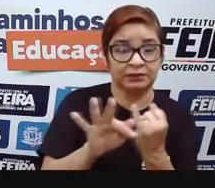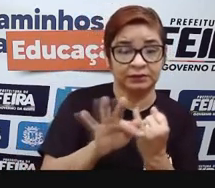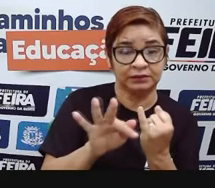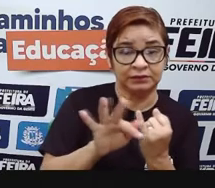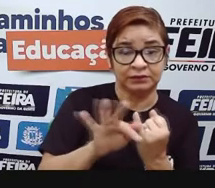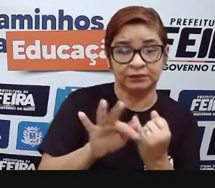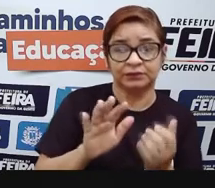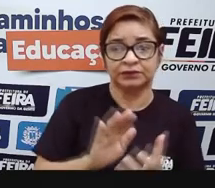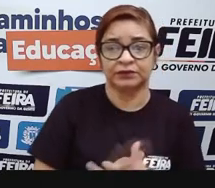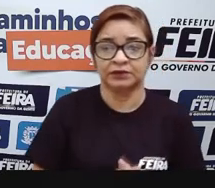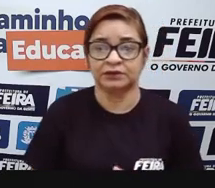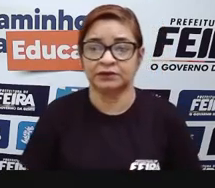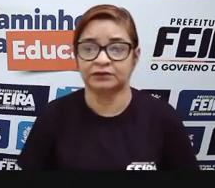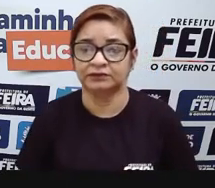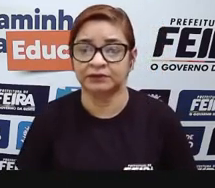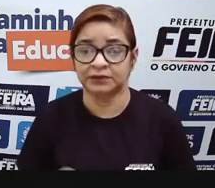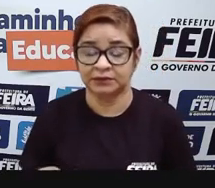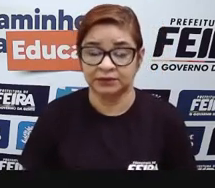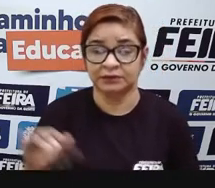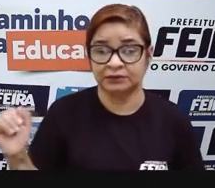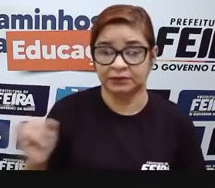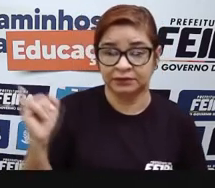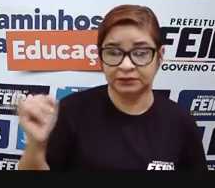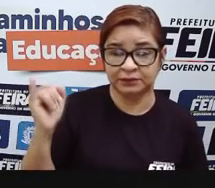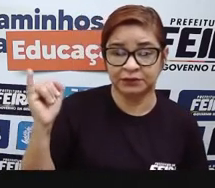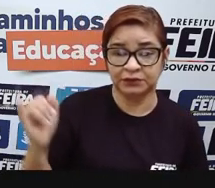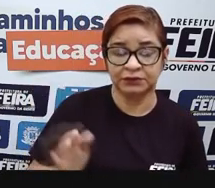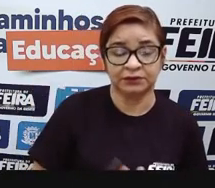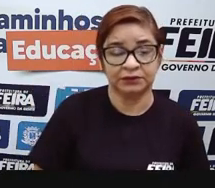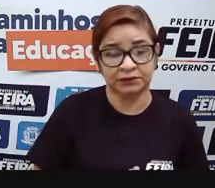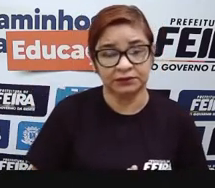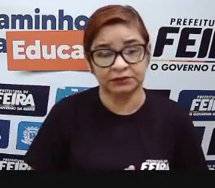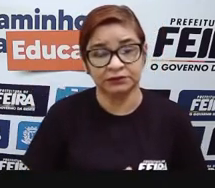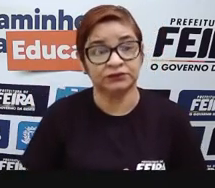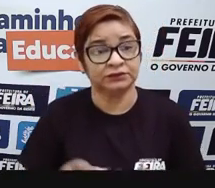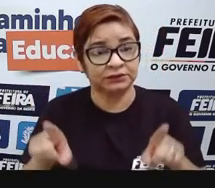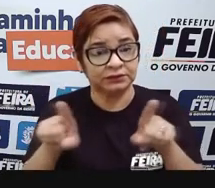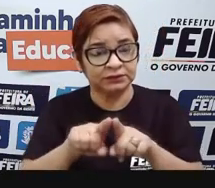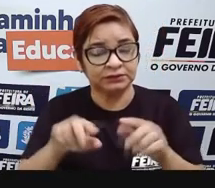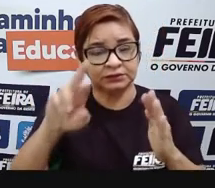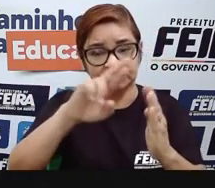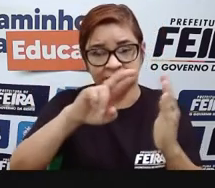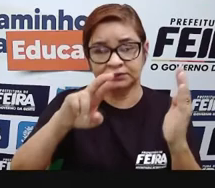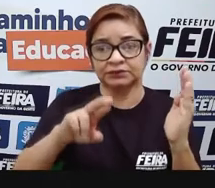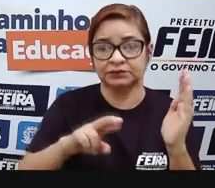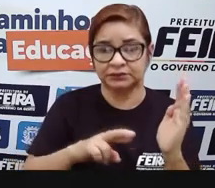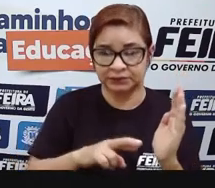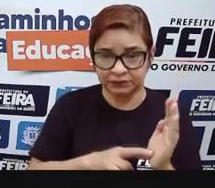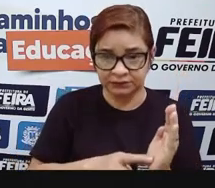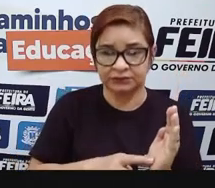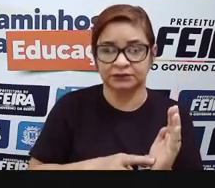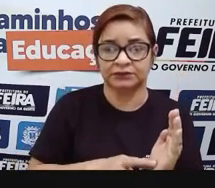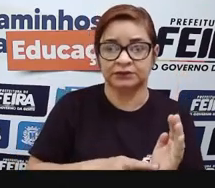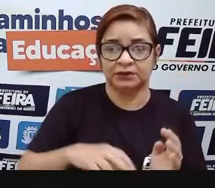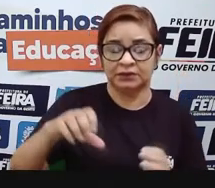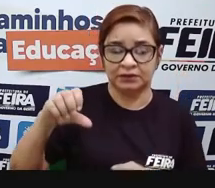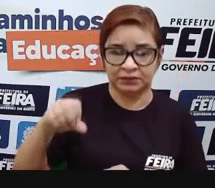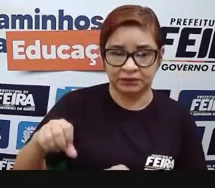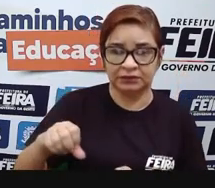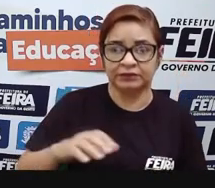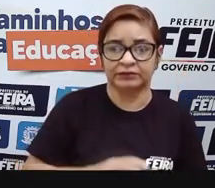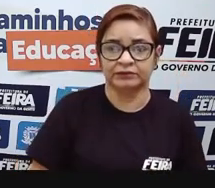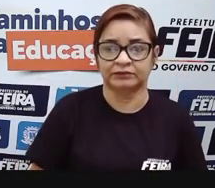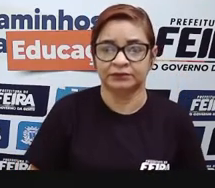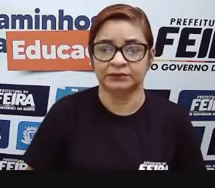Educação, Ciência e Tecnologia da Bahia, que é o IFBA. Um polo da UFRB e nove unidades particulares. Então,